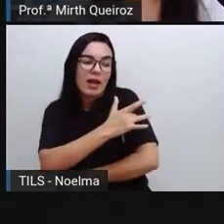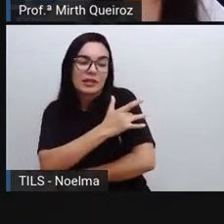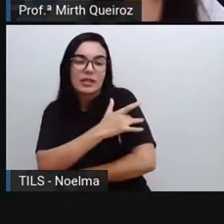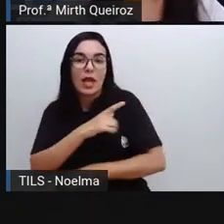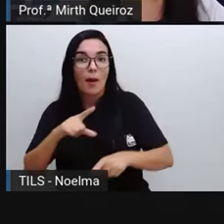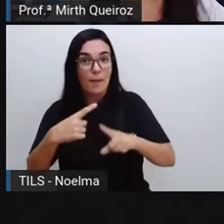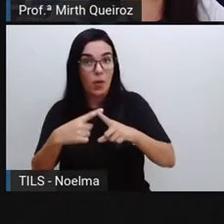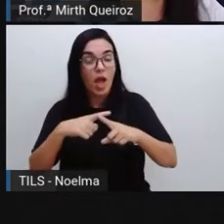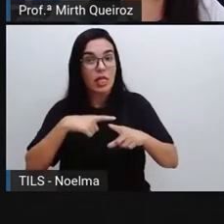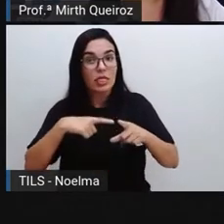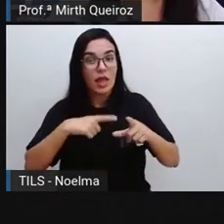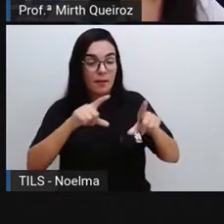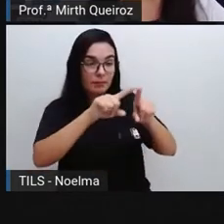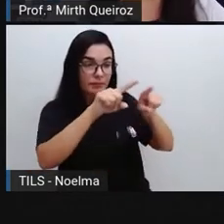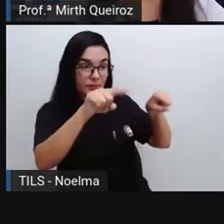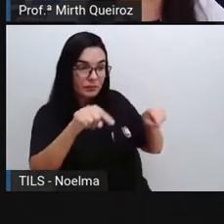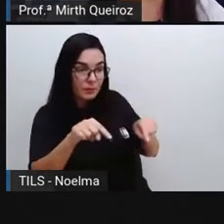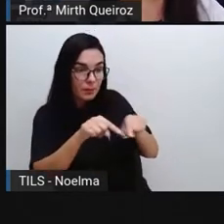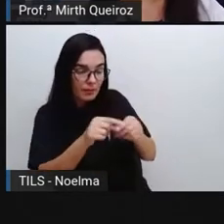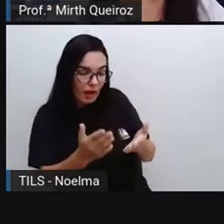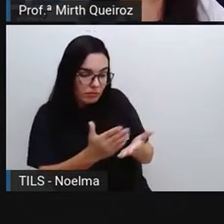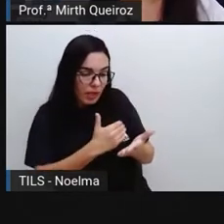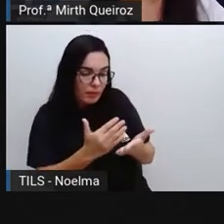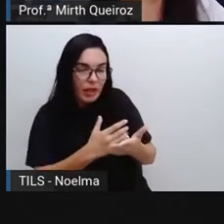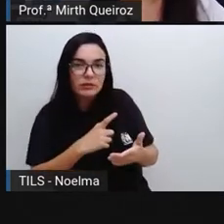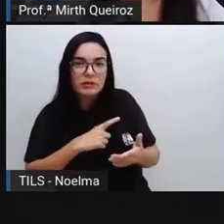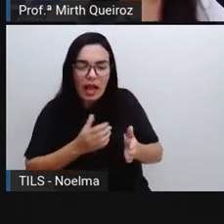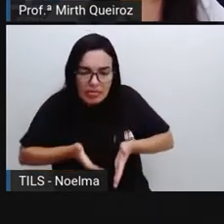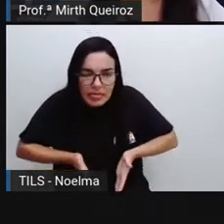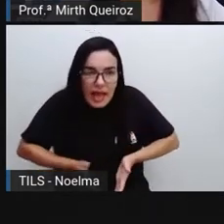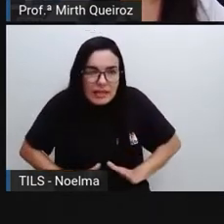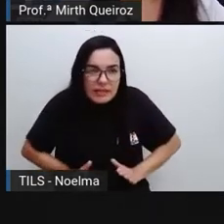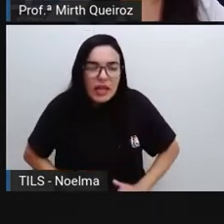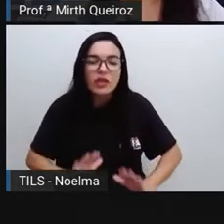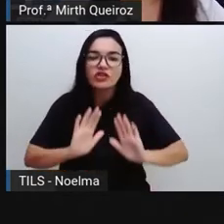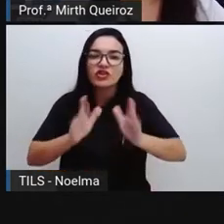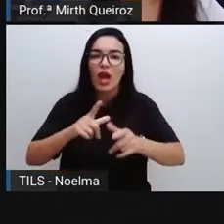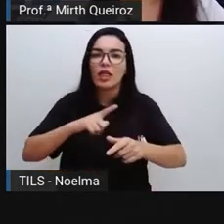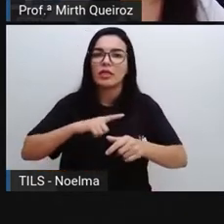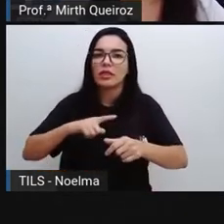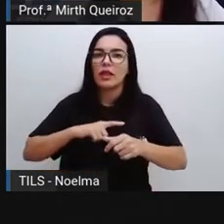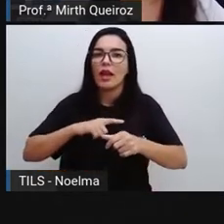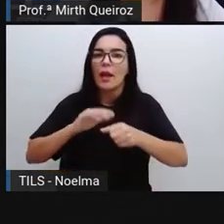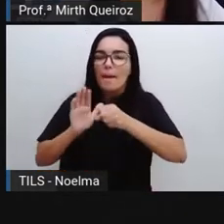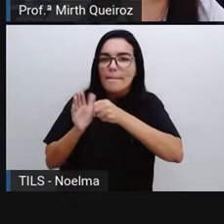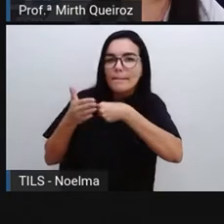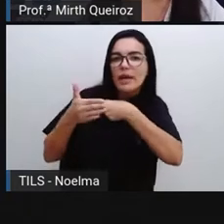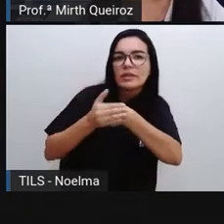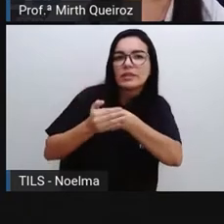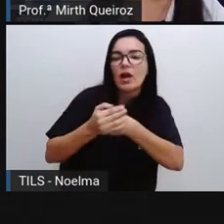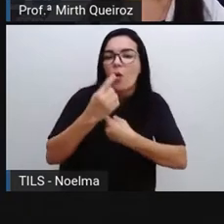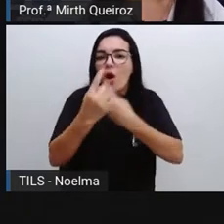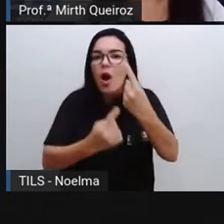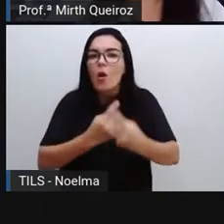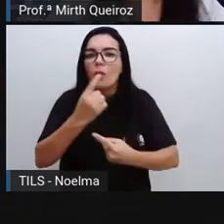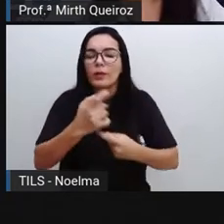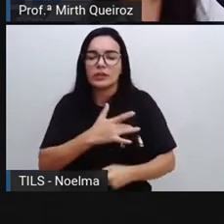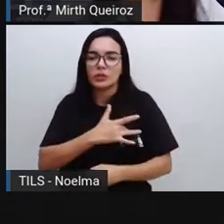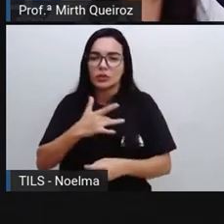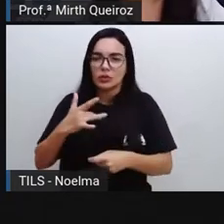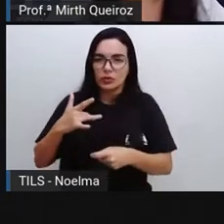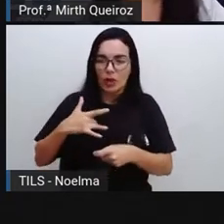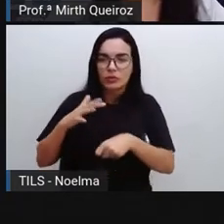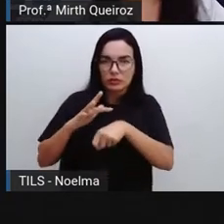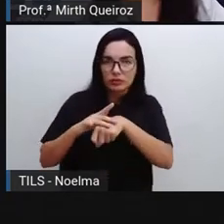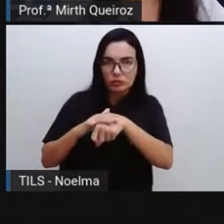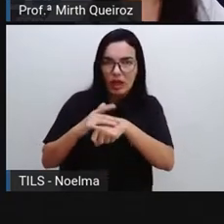começa já a receber algumas doses aí de imunização contra alguns tipos de doenças, né? E são